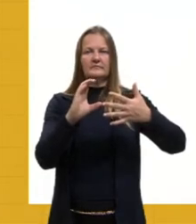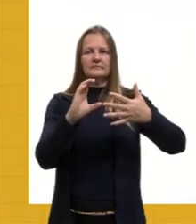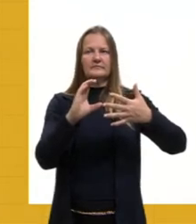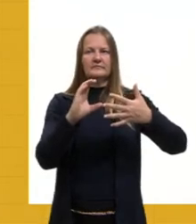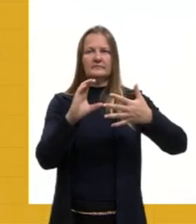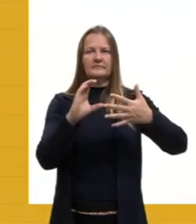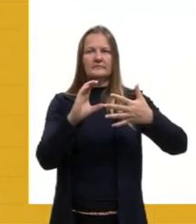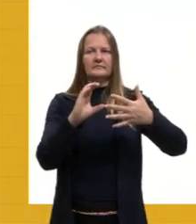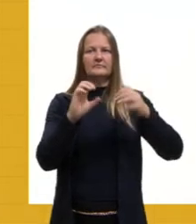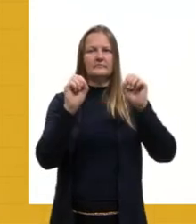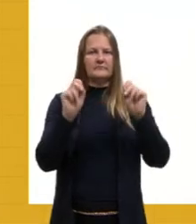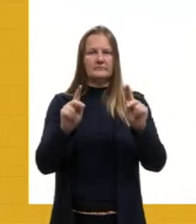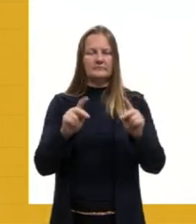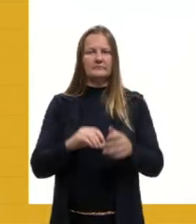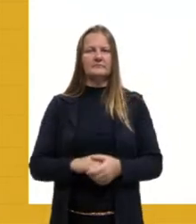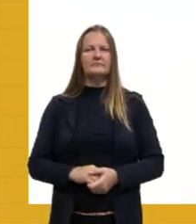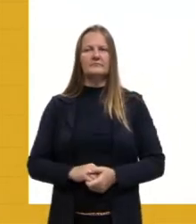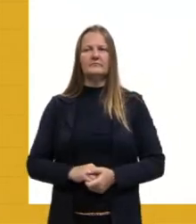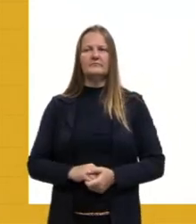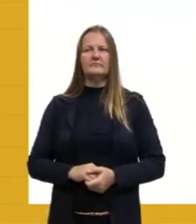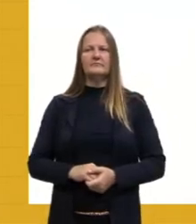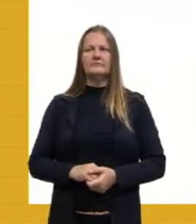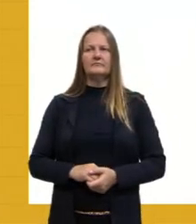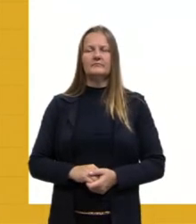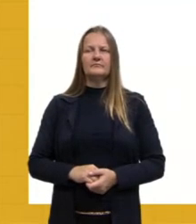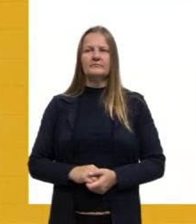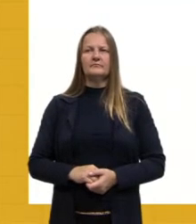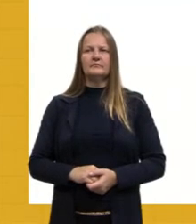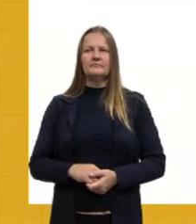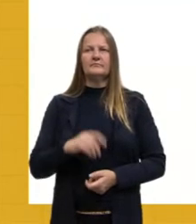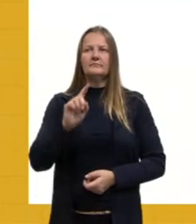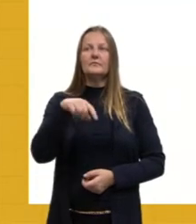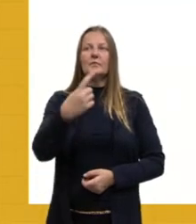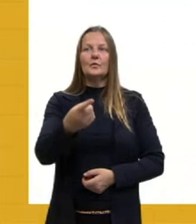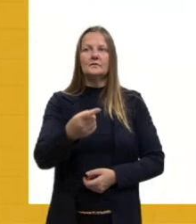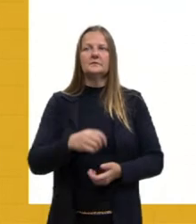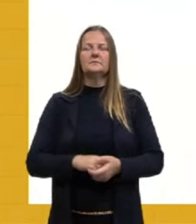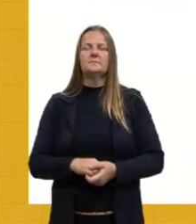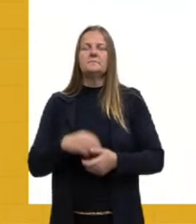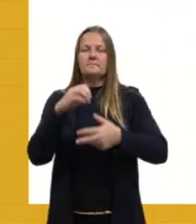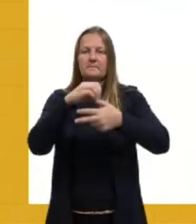Certo? Vamos para a próxima? Próxima questão.